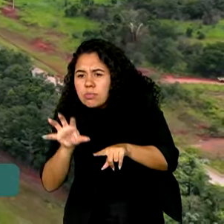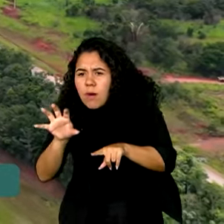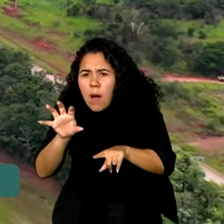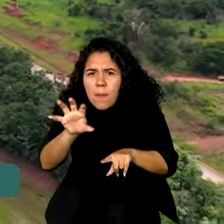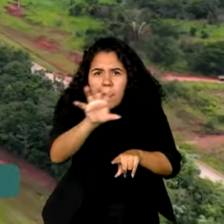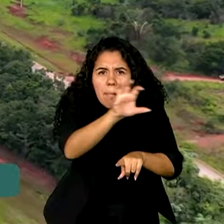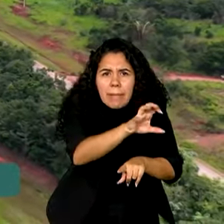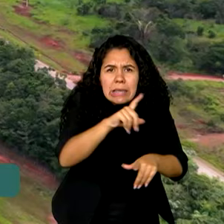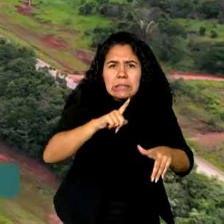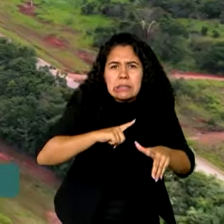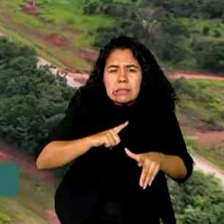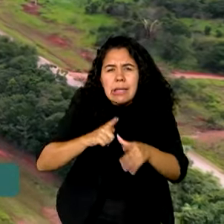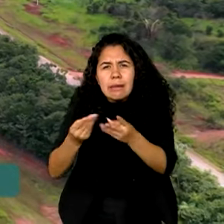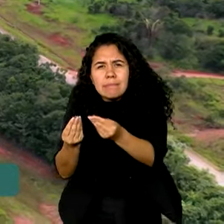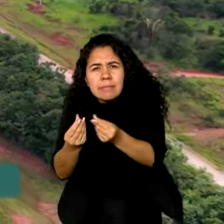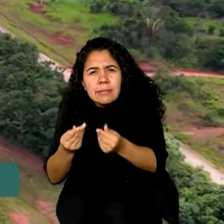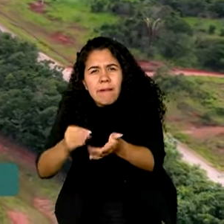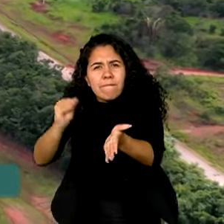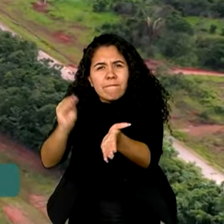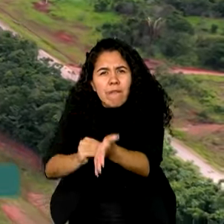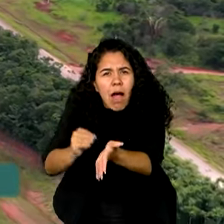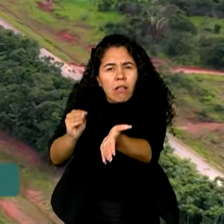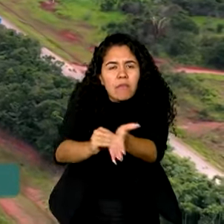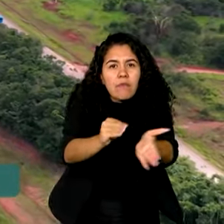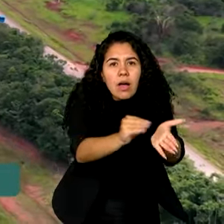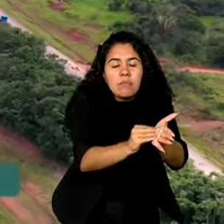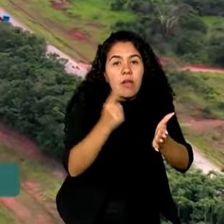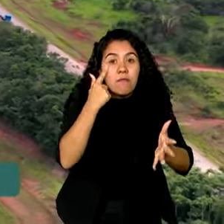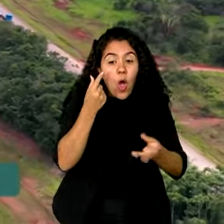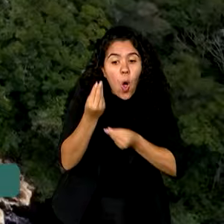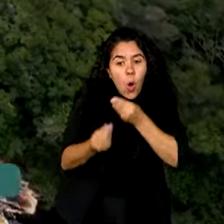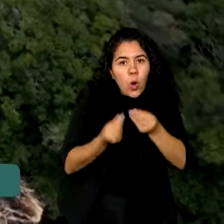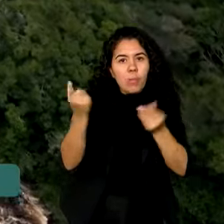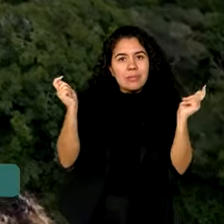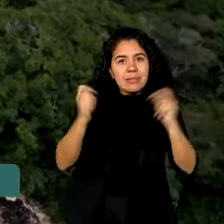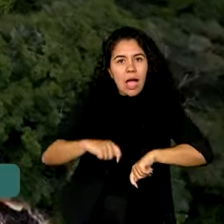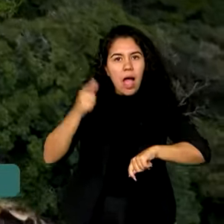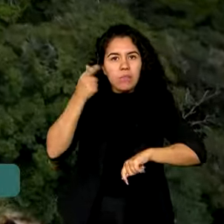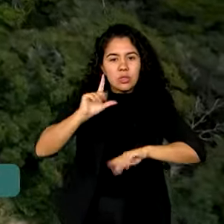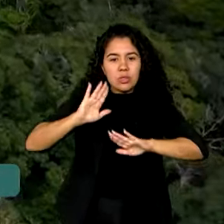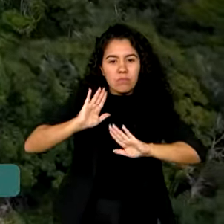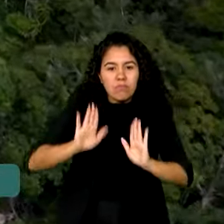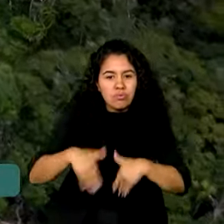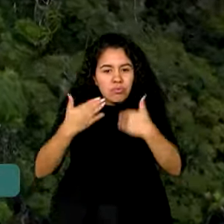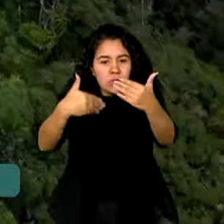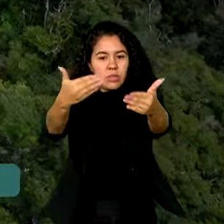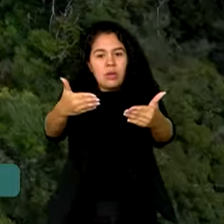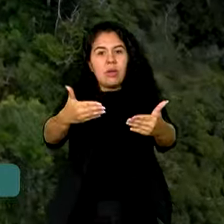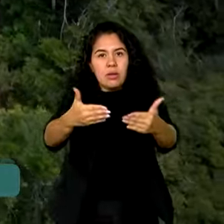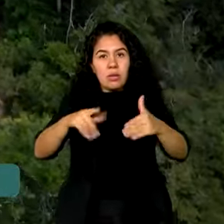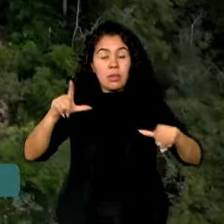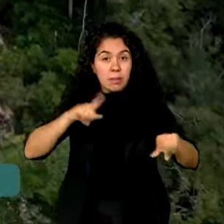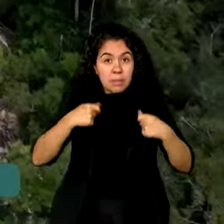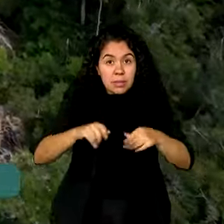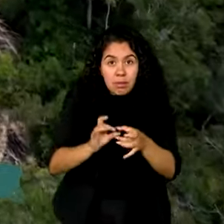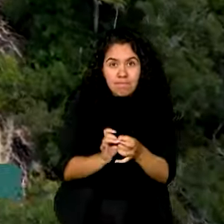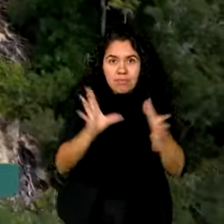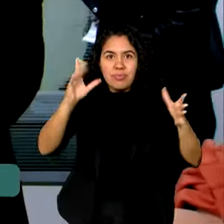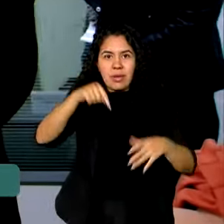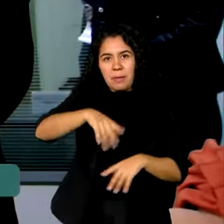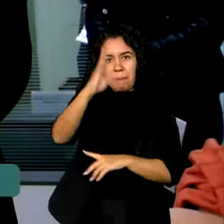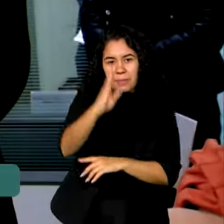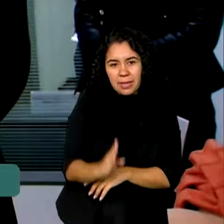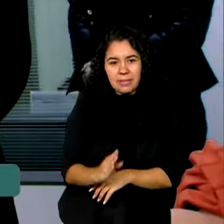e saber como é possível avançar de forma responsável com o processo de licenciamento no Brasil.